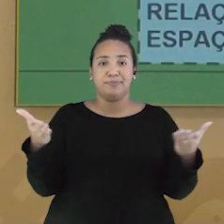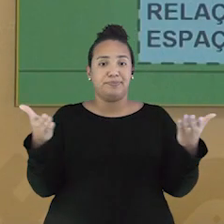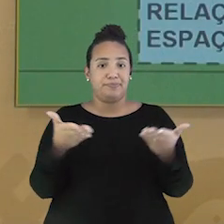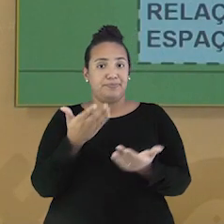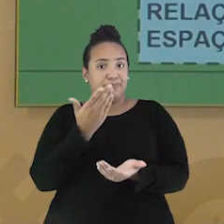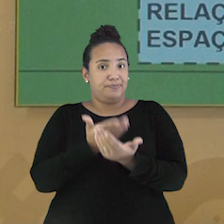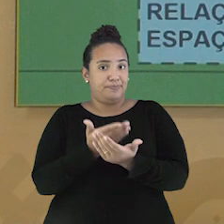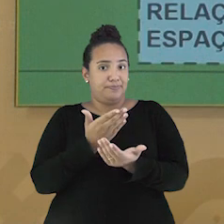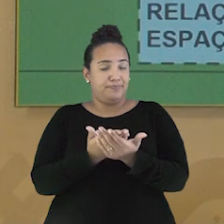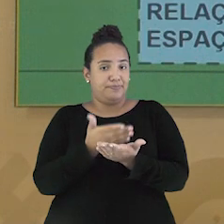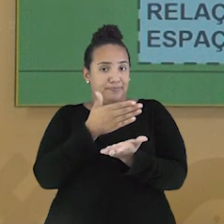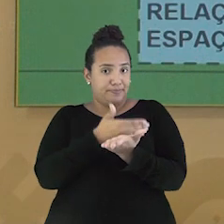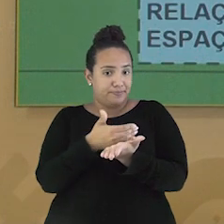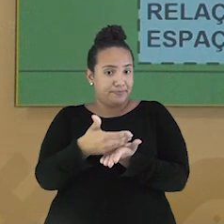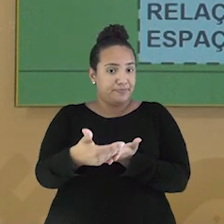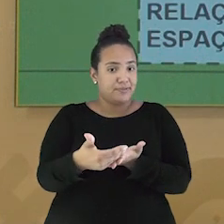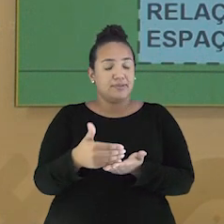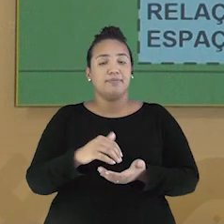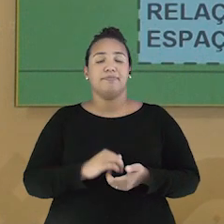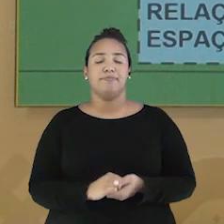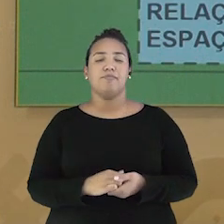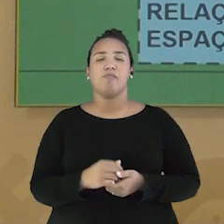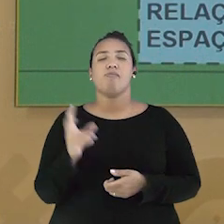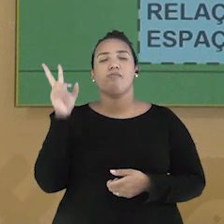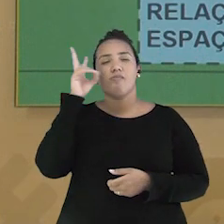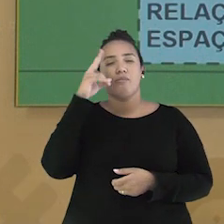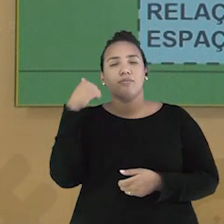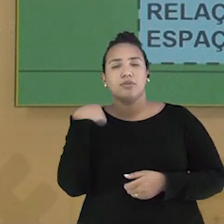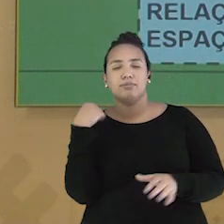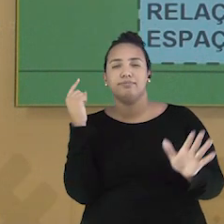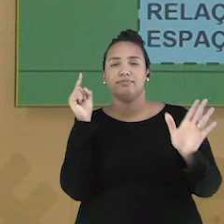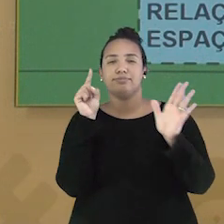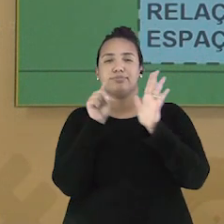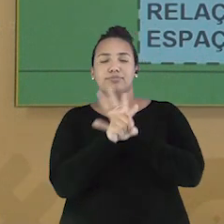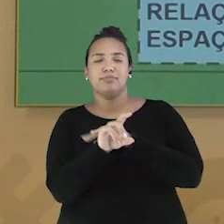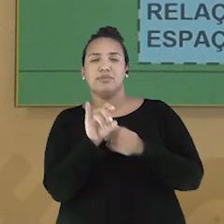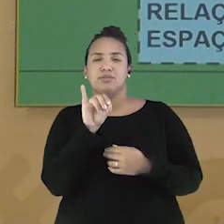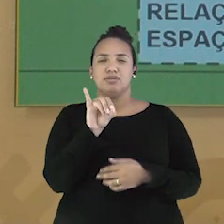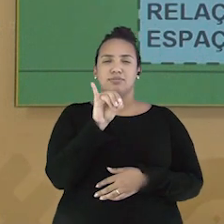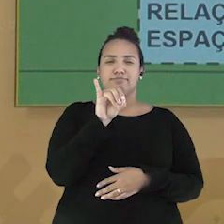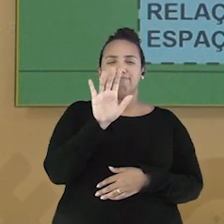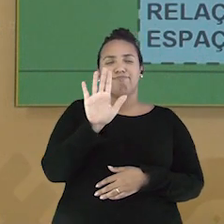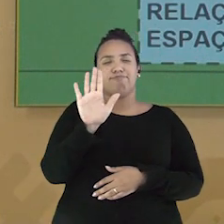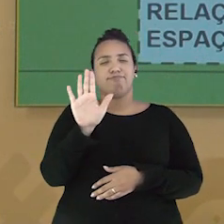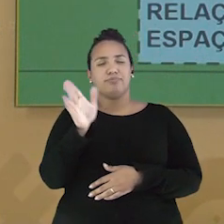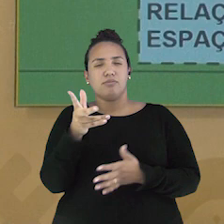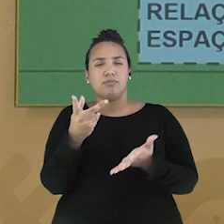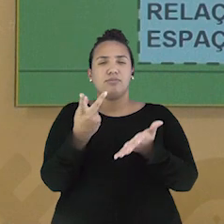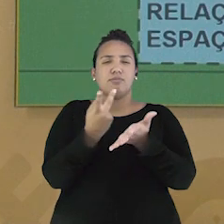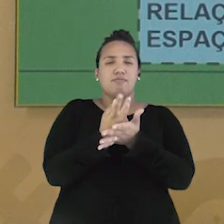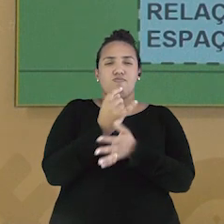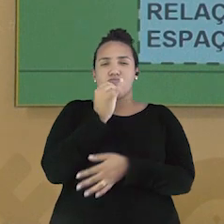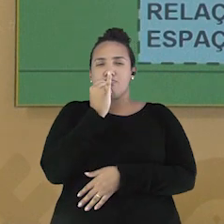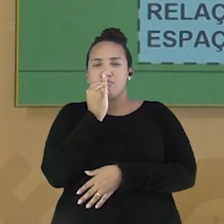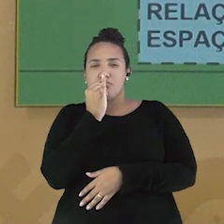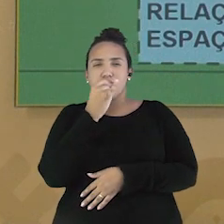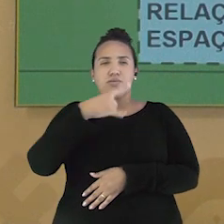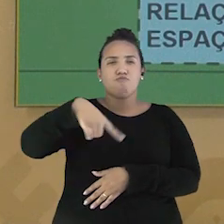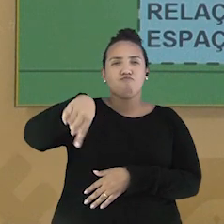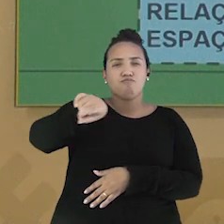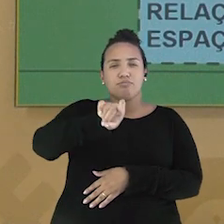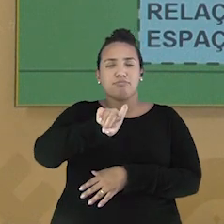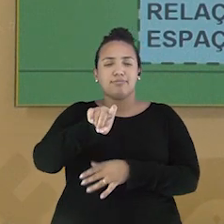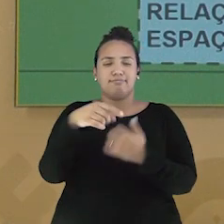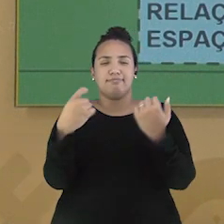vamos retomar a nossa conversa inicial. Eu havia perguntado se alguma vez já aconteceu de você precisar